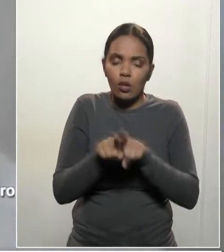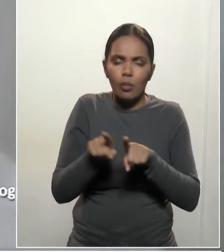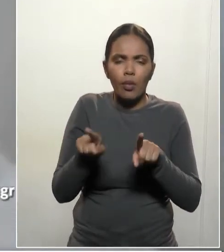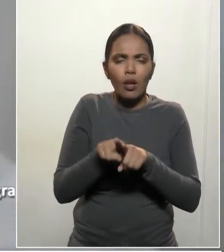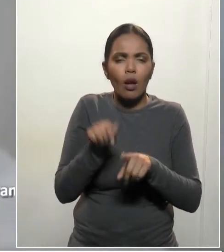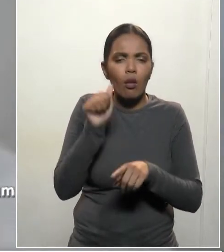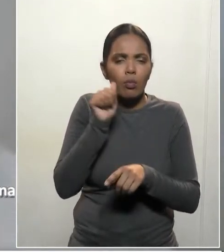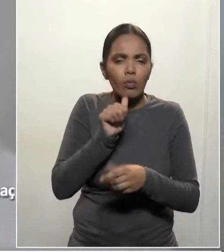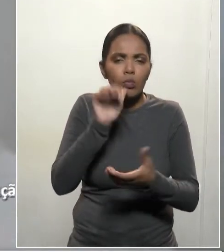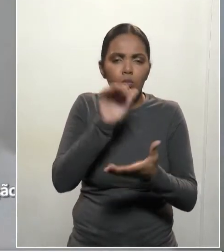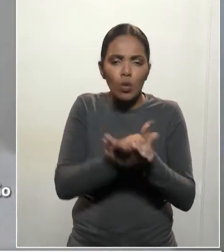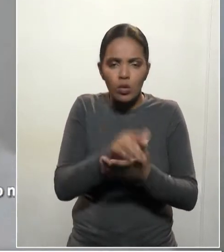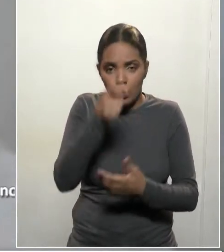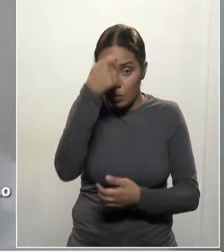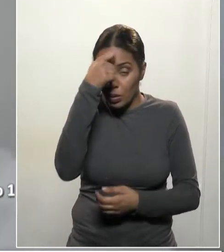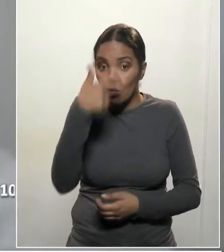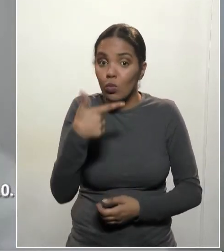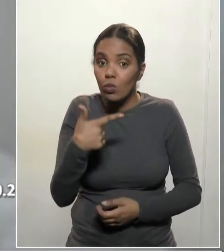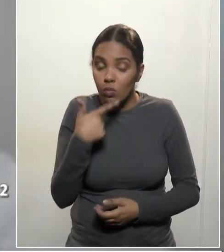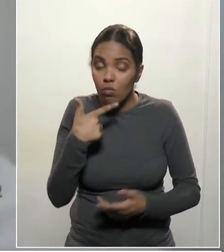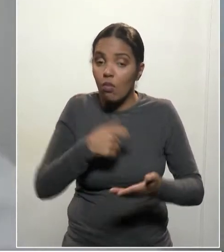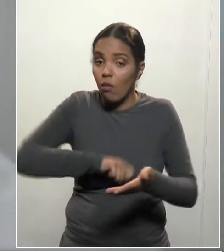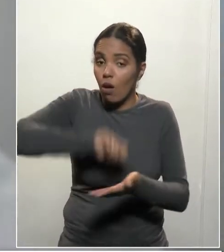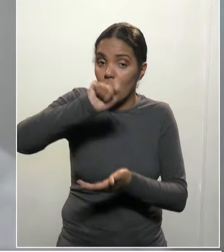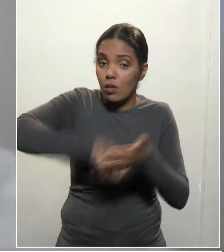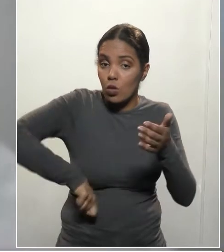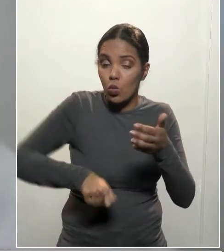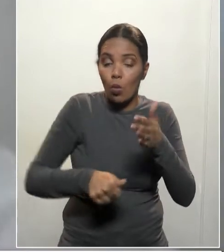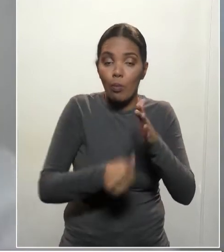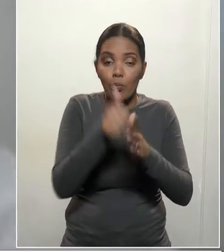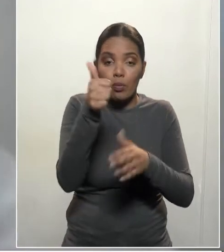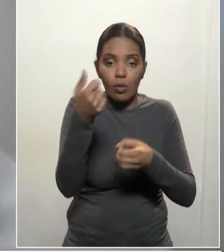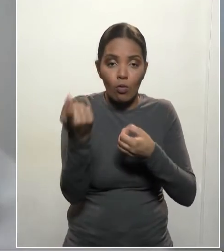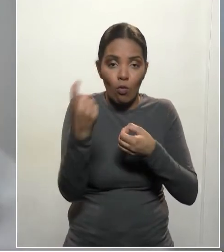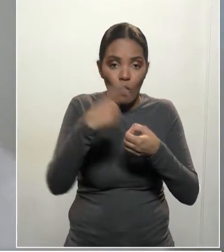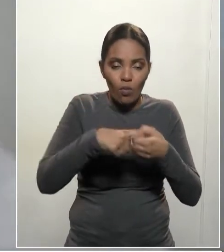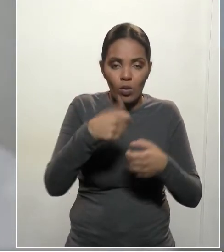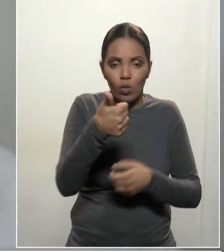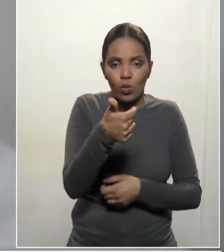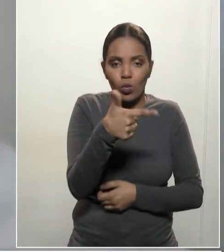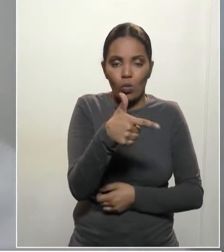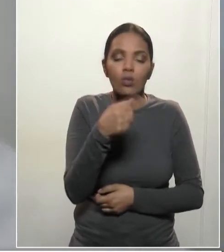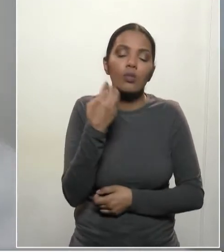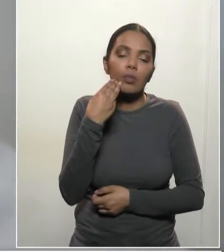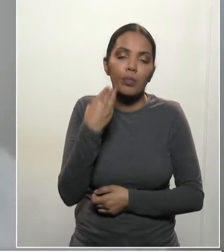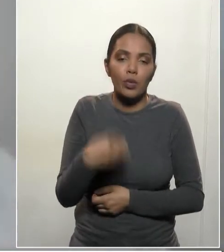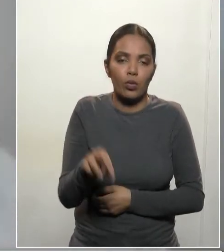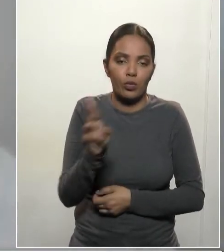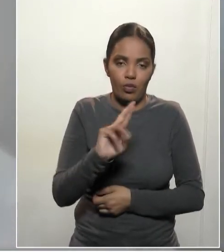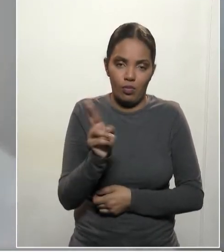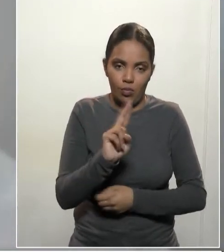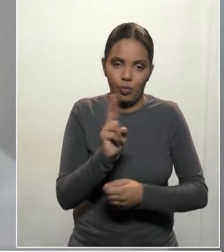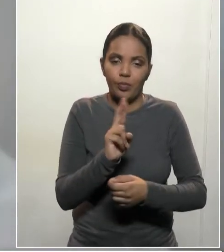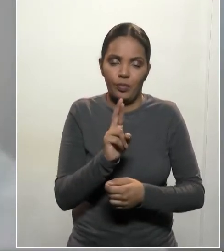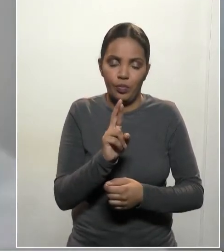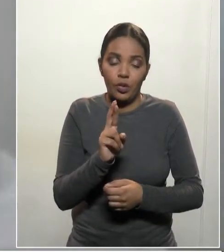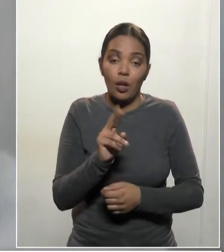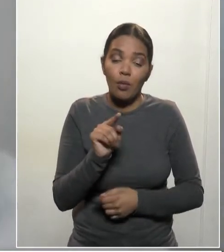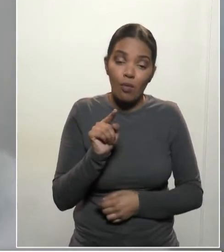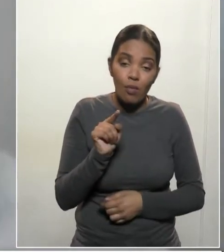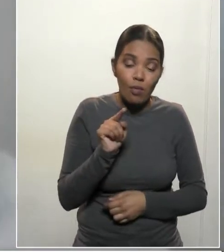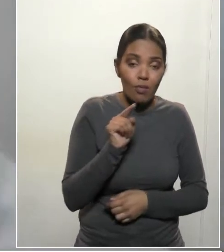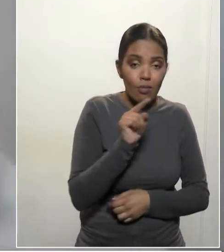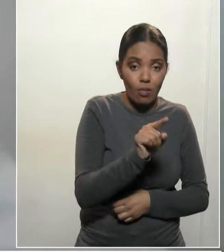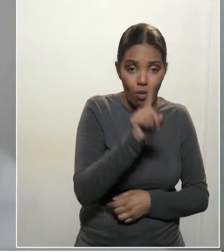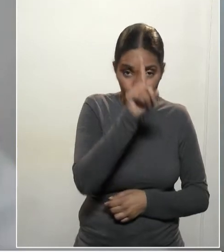Fernanda Richa, de ter colocado e assinado o primeiro convênio dos 12 milhões. A competência do Erasto é uma